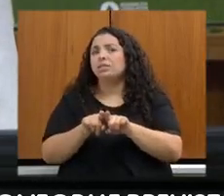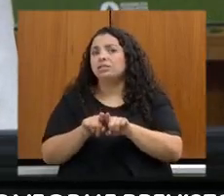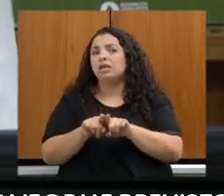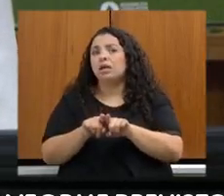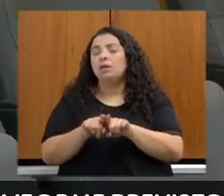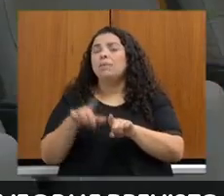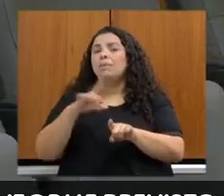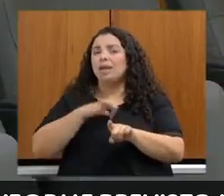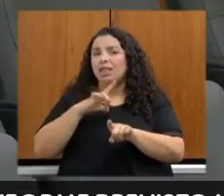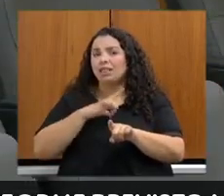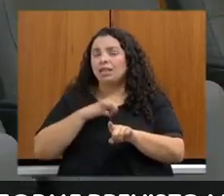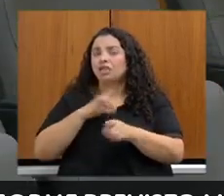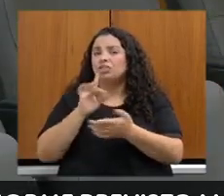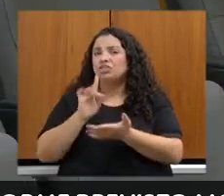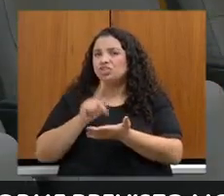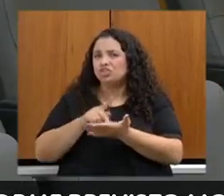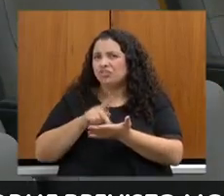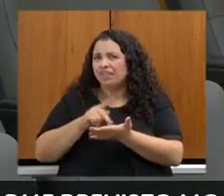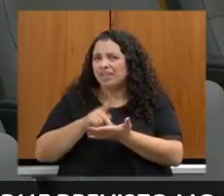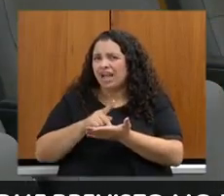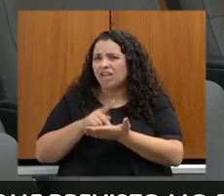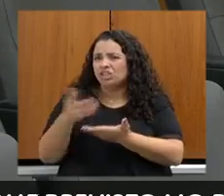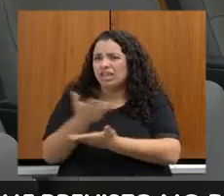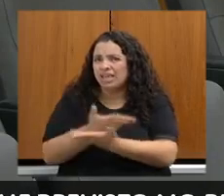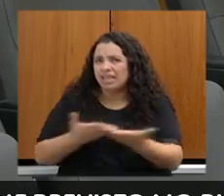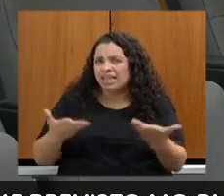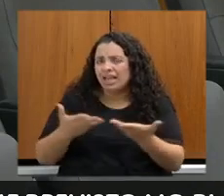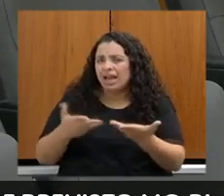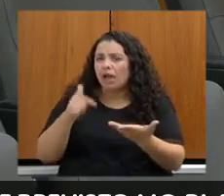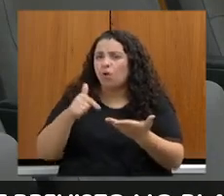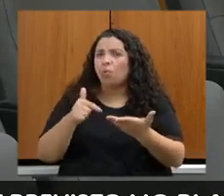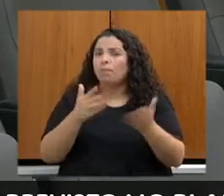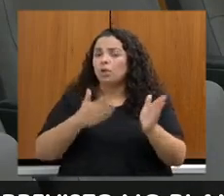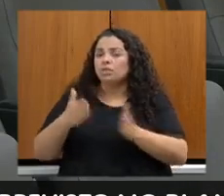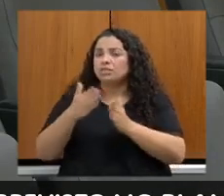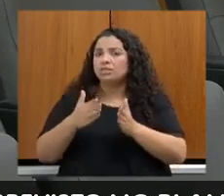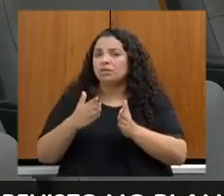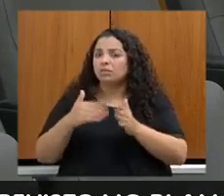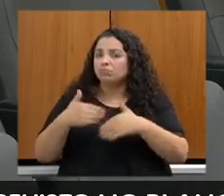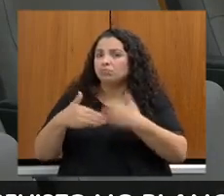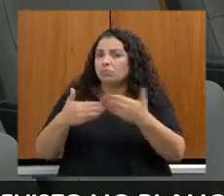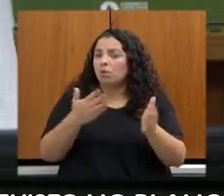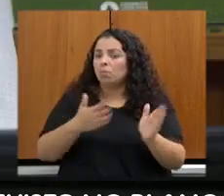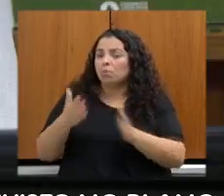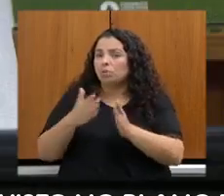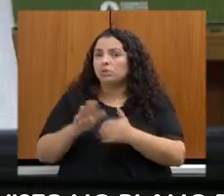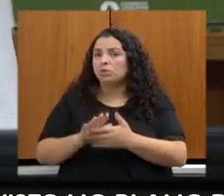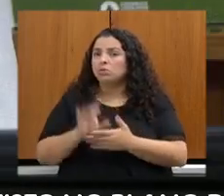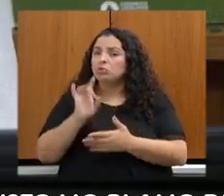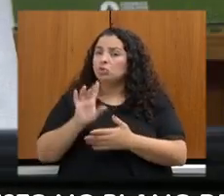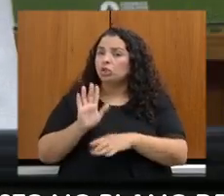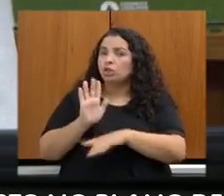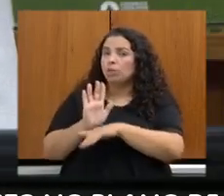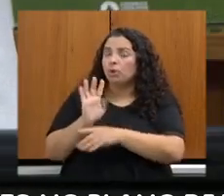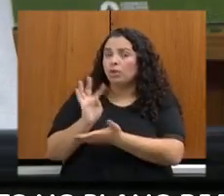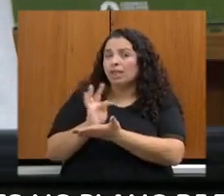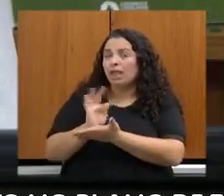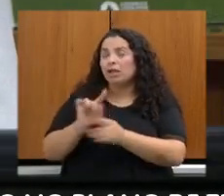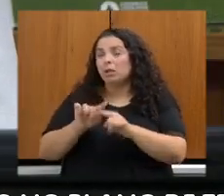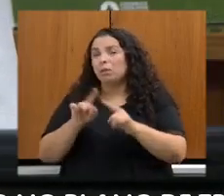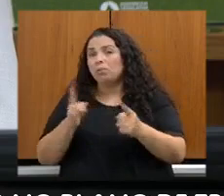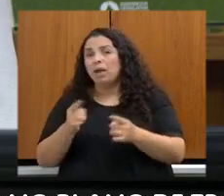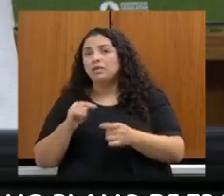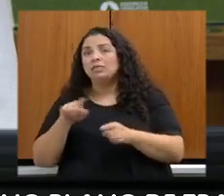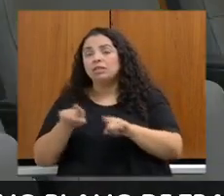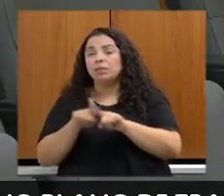realmente integrar esse processo produtivo também, não só de assistência técnica, mas de condução,